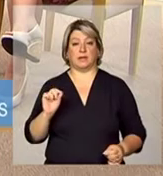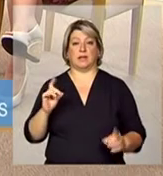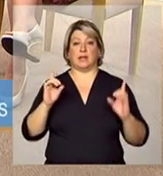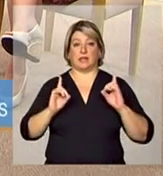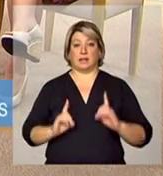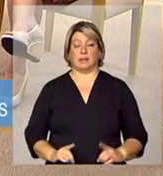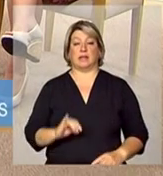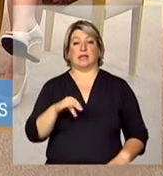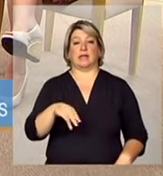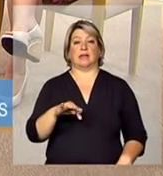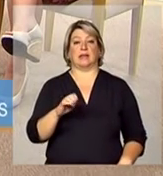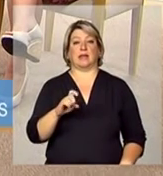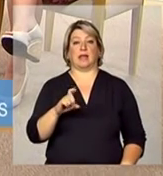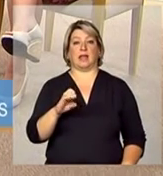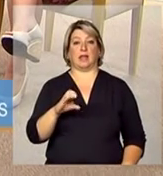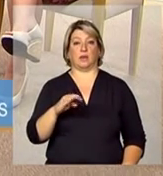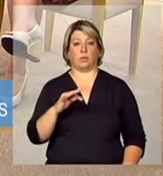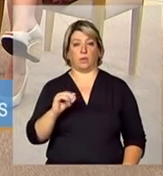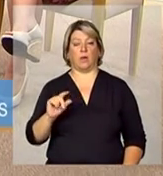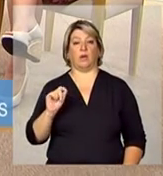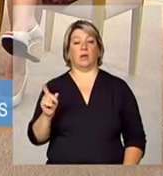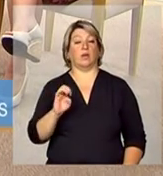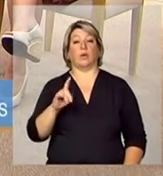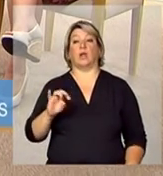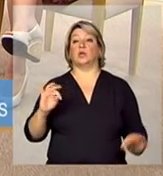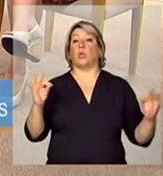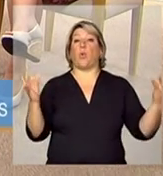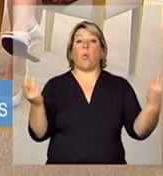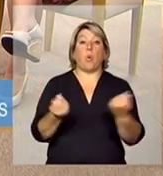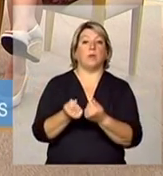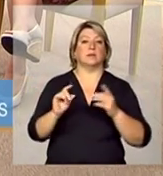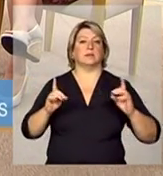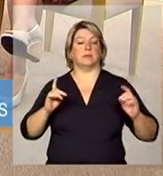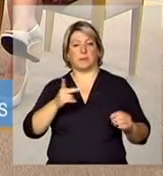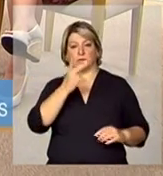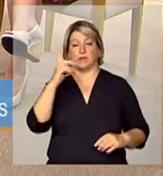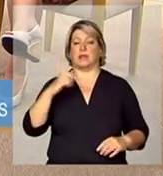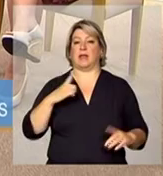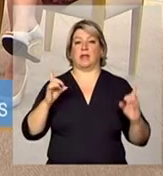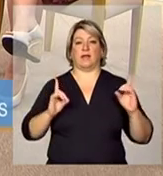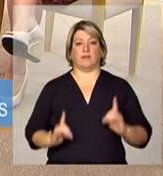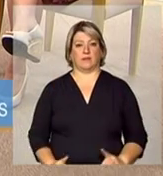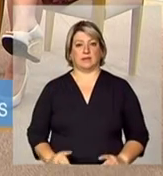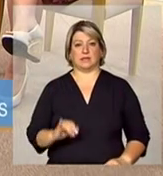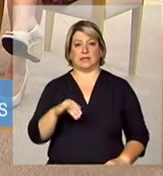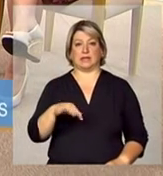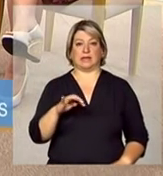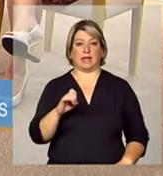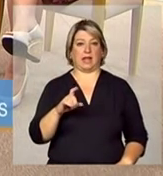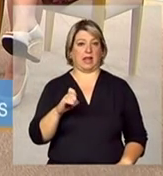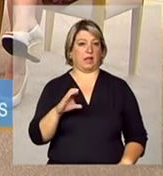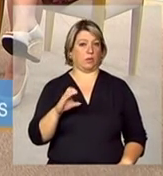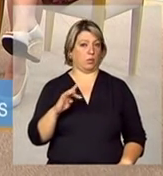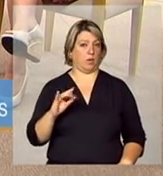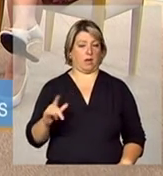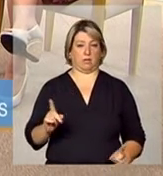fala de todas das pessoas que necessitam da residência inclusiva a gente não fala de todas as pessoas com deficiência intelectual a gente fala daquelas pessoas em situação de